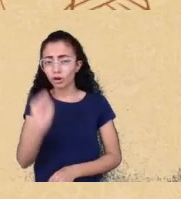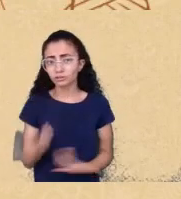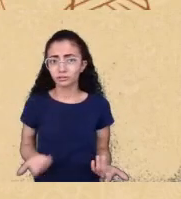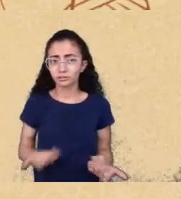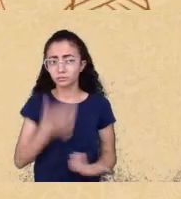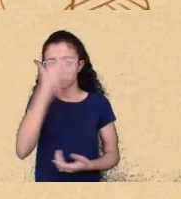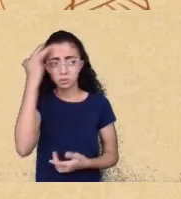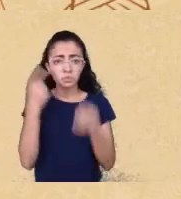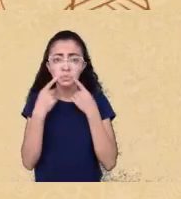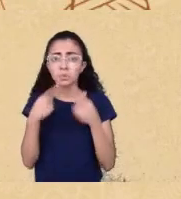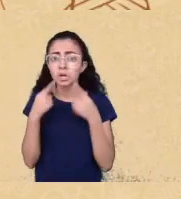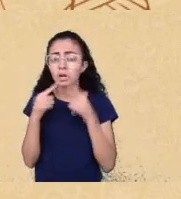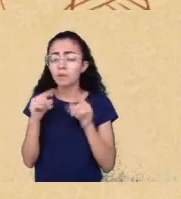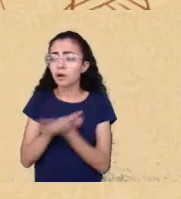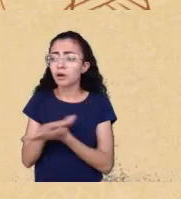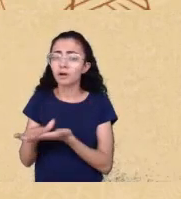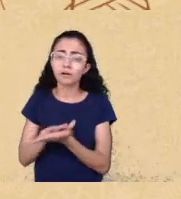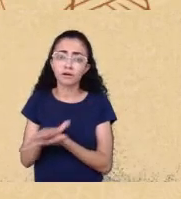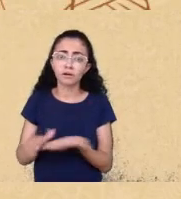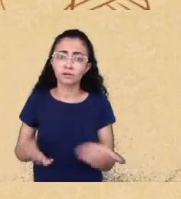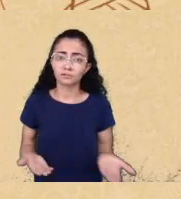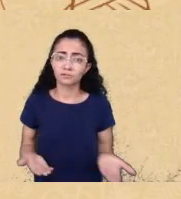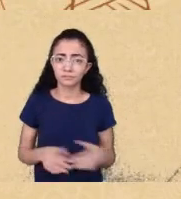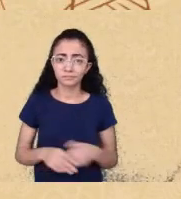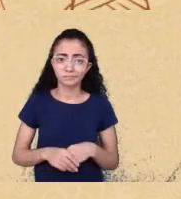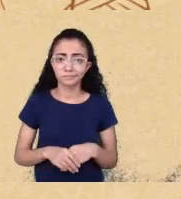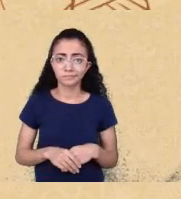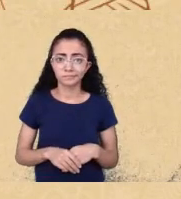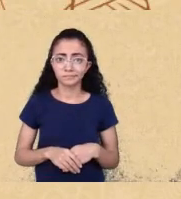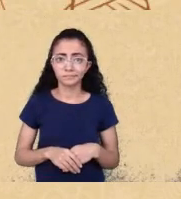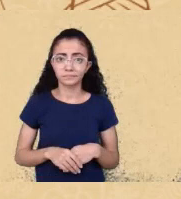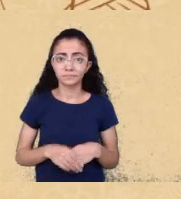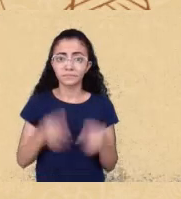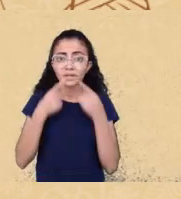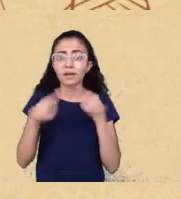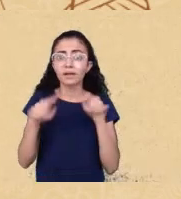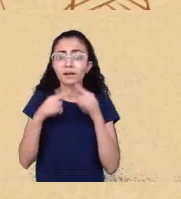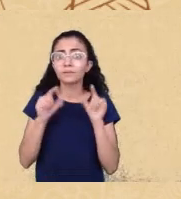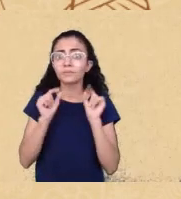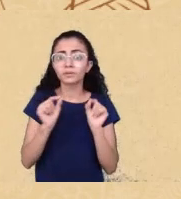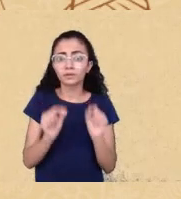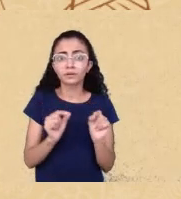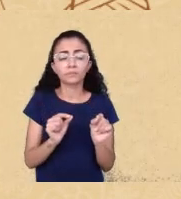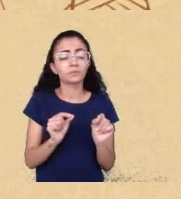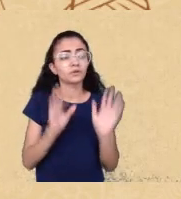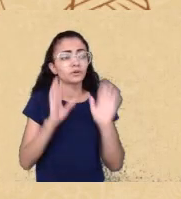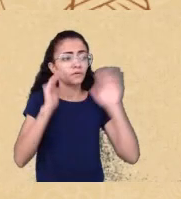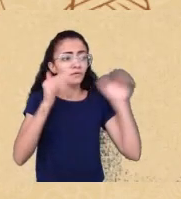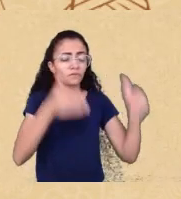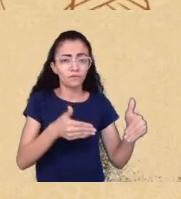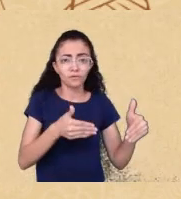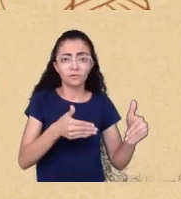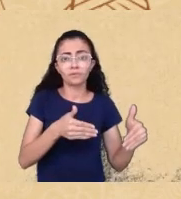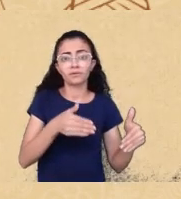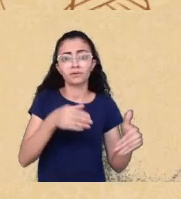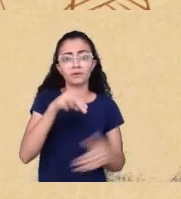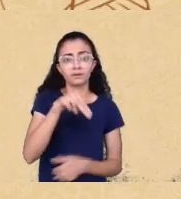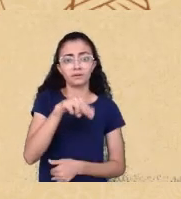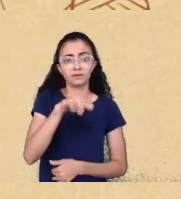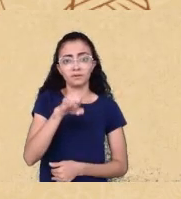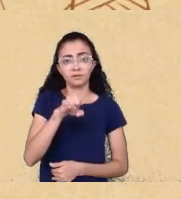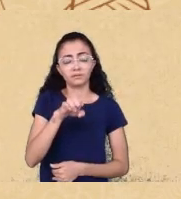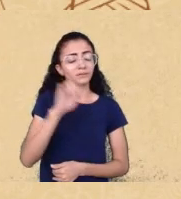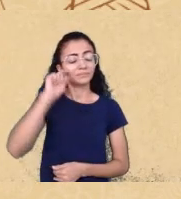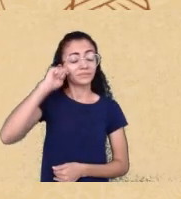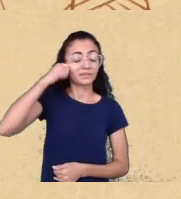reclama quando as cotas são direcionadas para negros e indígenas e na verdade a cota sempre foi